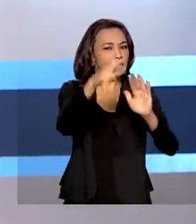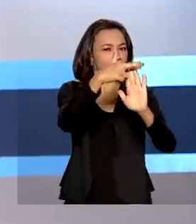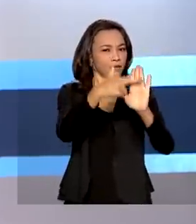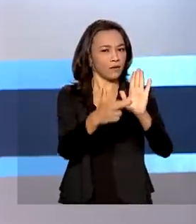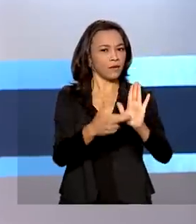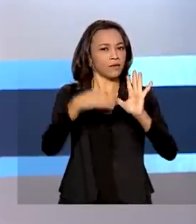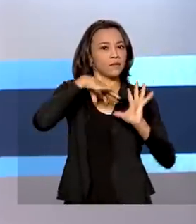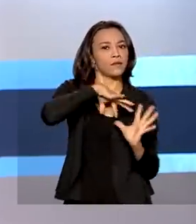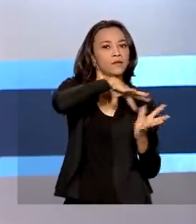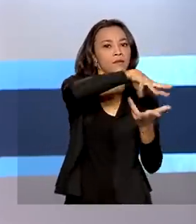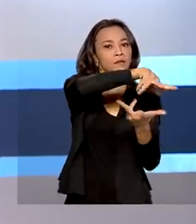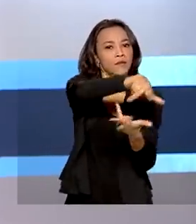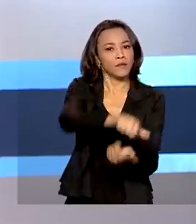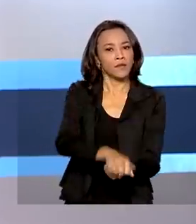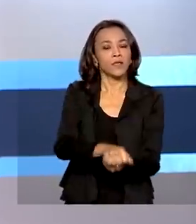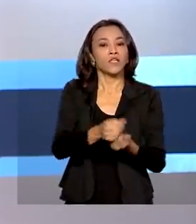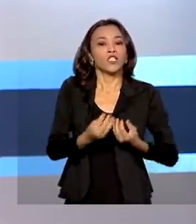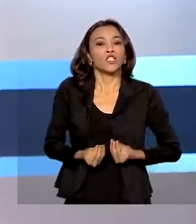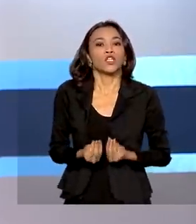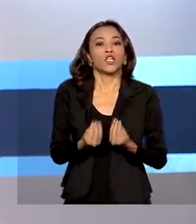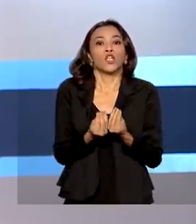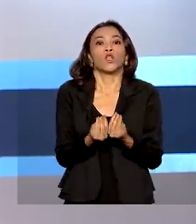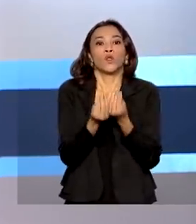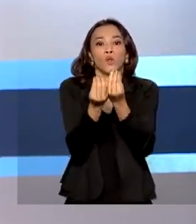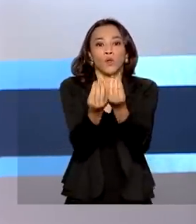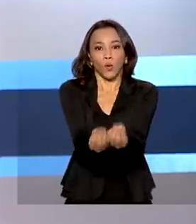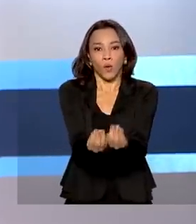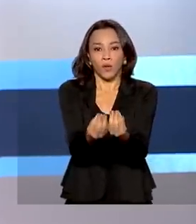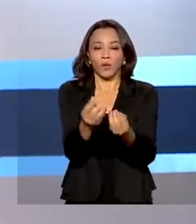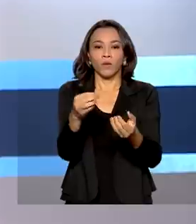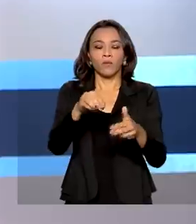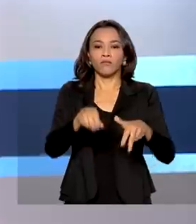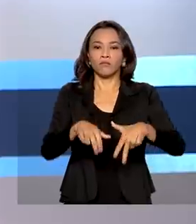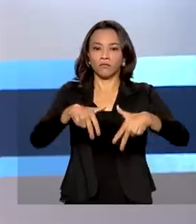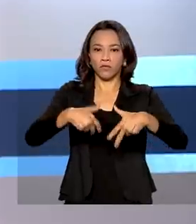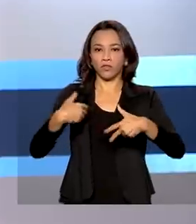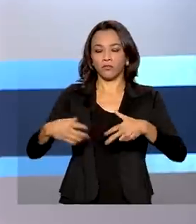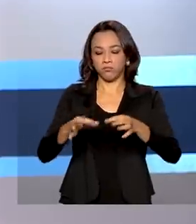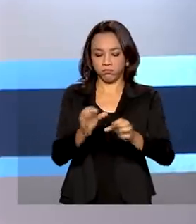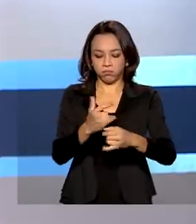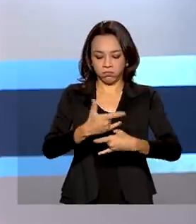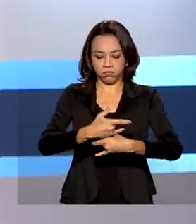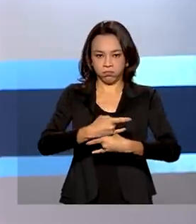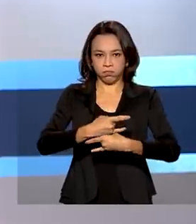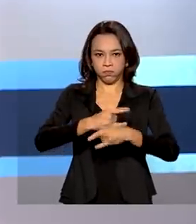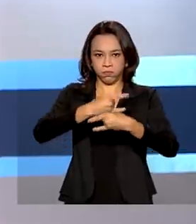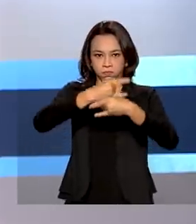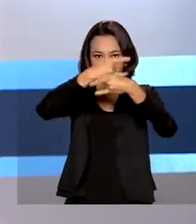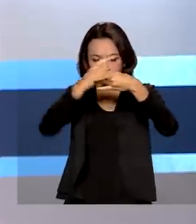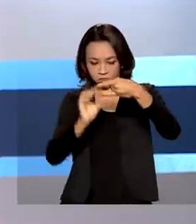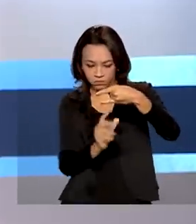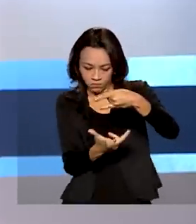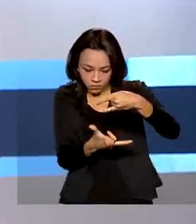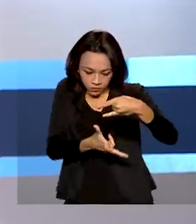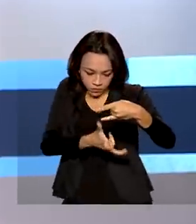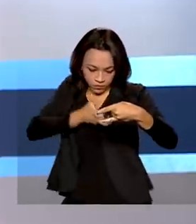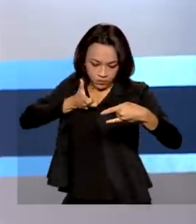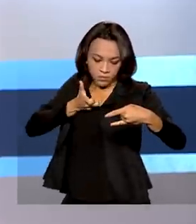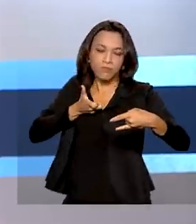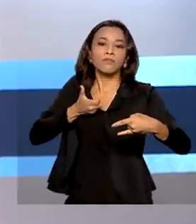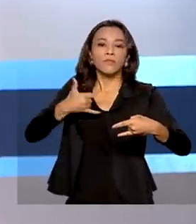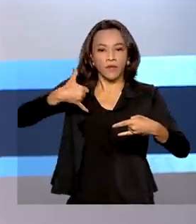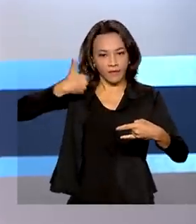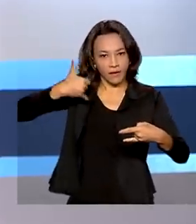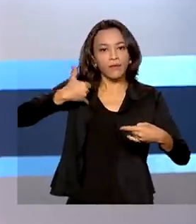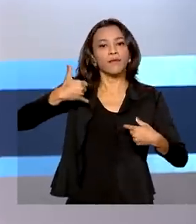se adequar às regras internacionais de doadores de medula óssea, o Brasil reduziu para 35 anos a idade limite para o